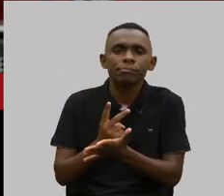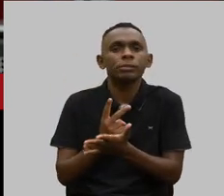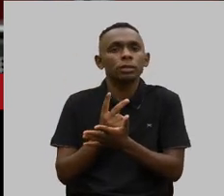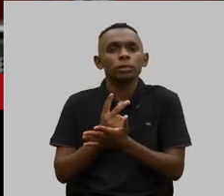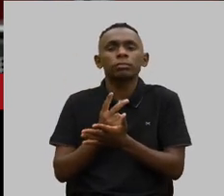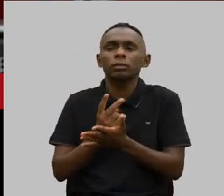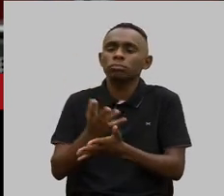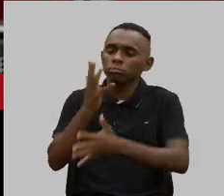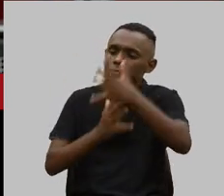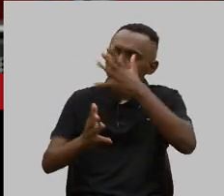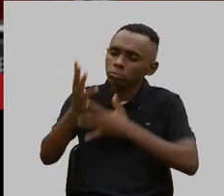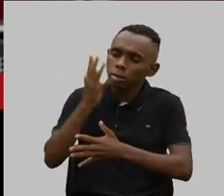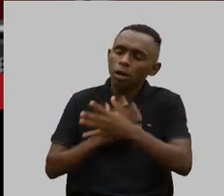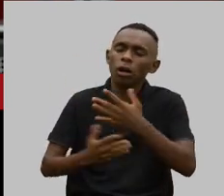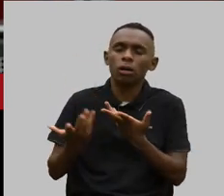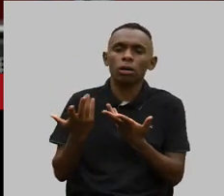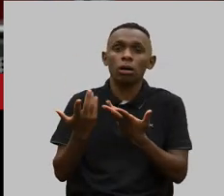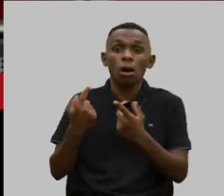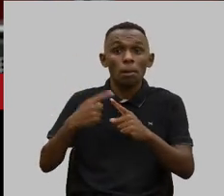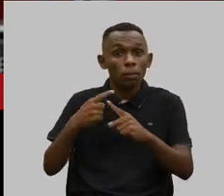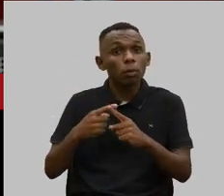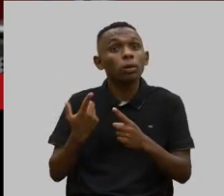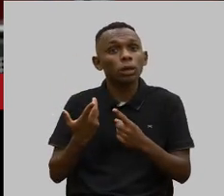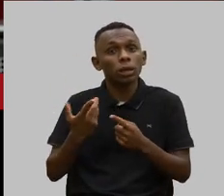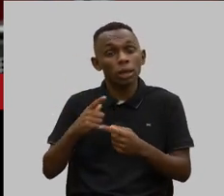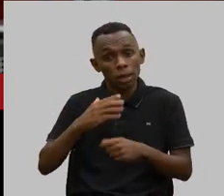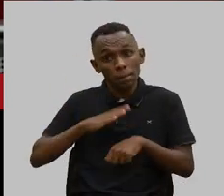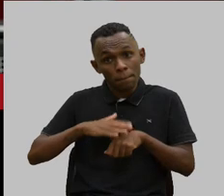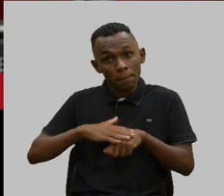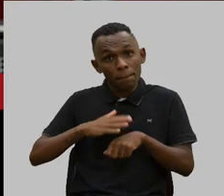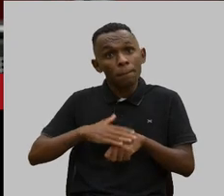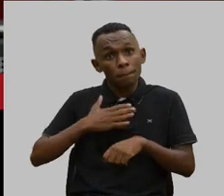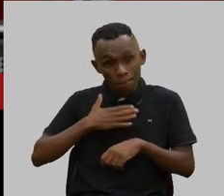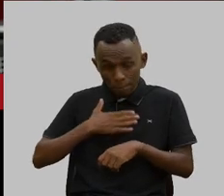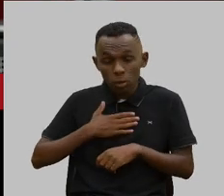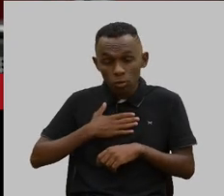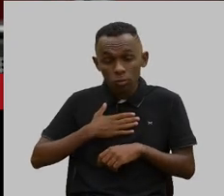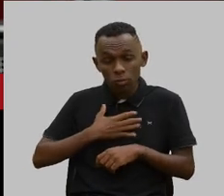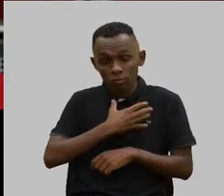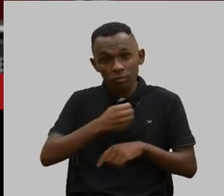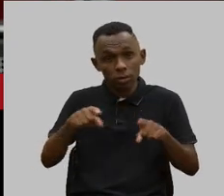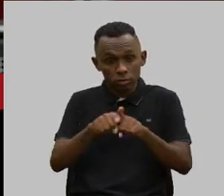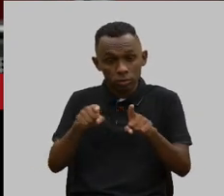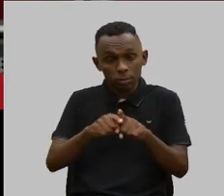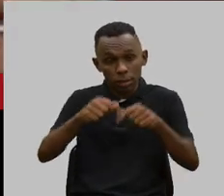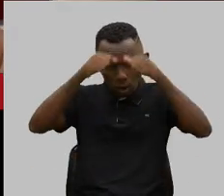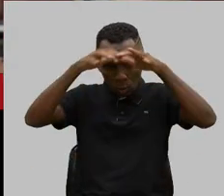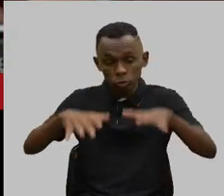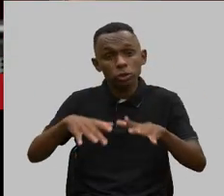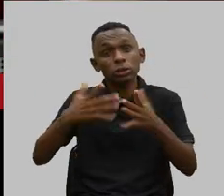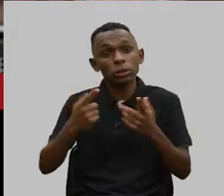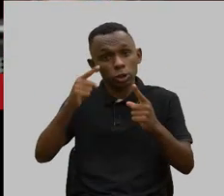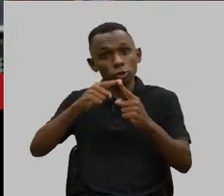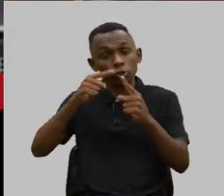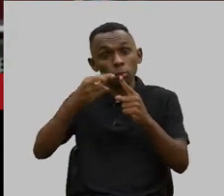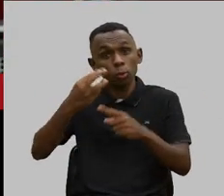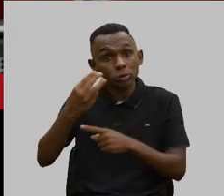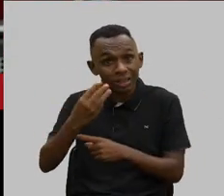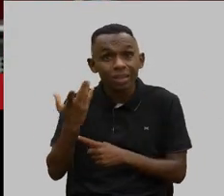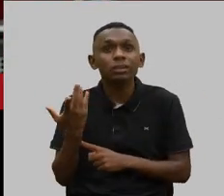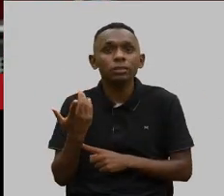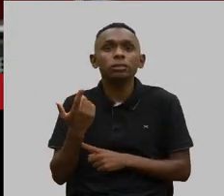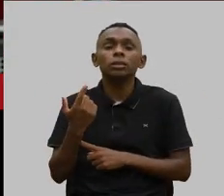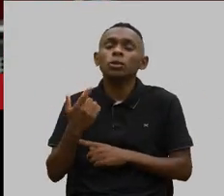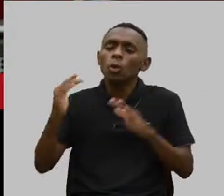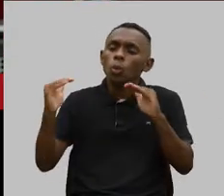ouvindo essas mulheres, porque eu tenho um filho autista nível 3 de suporte de 19 anos. E, daí, eu me encontro na fala